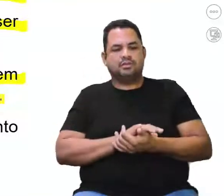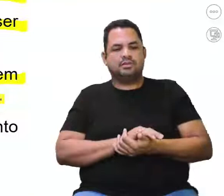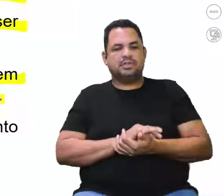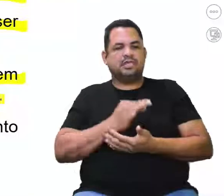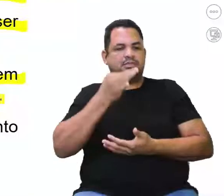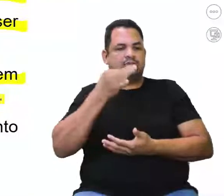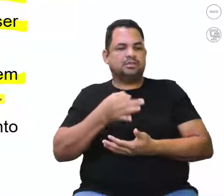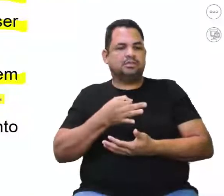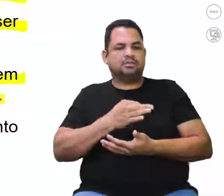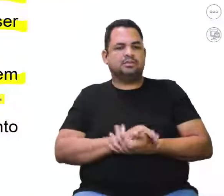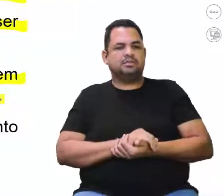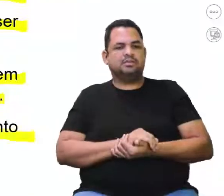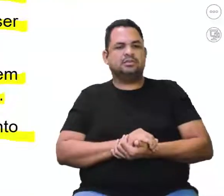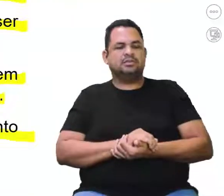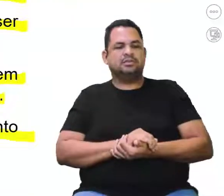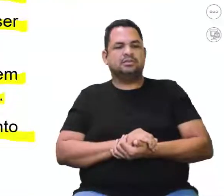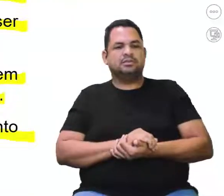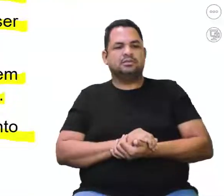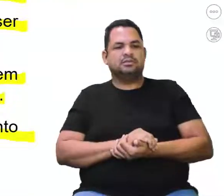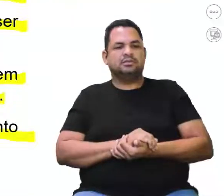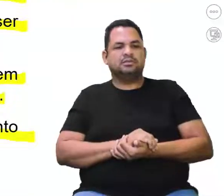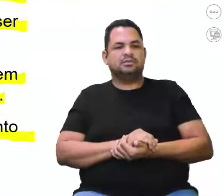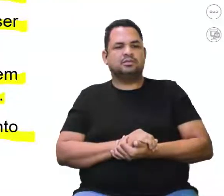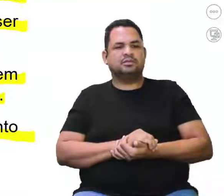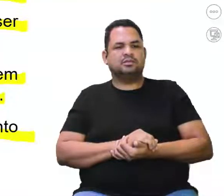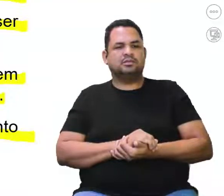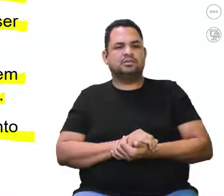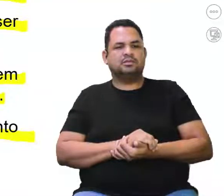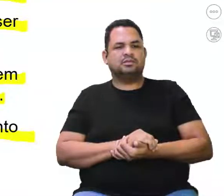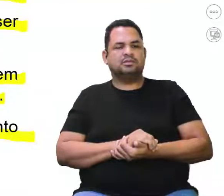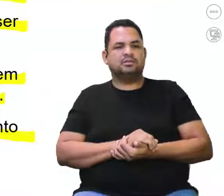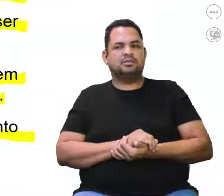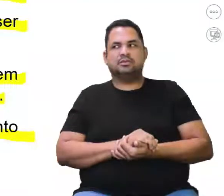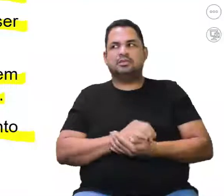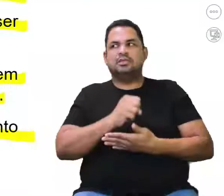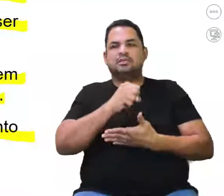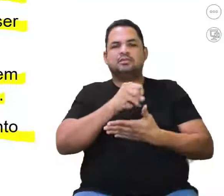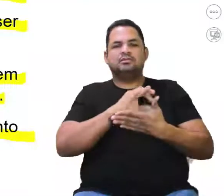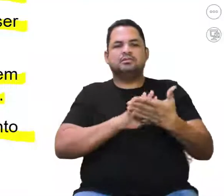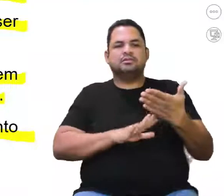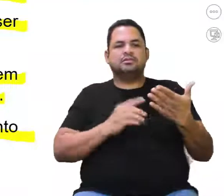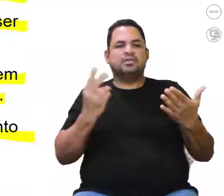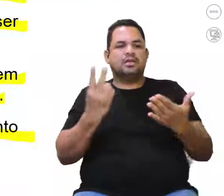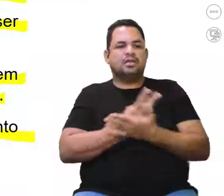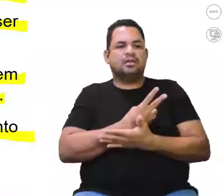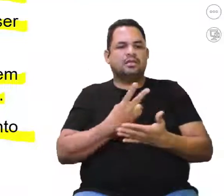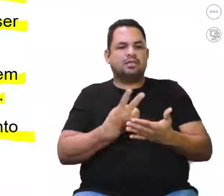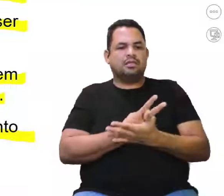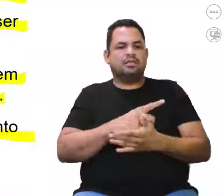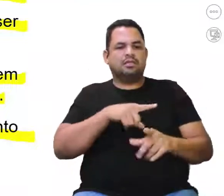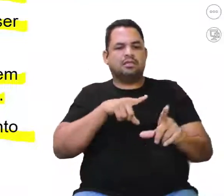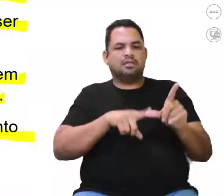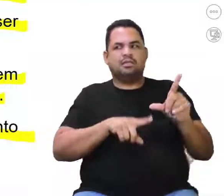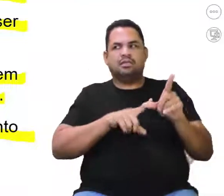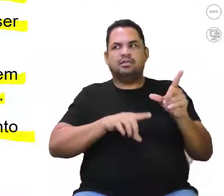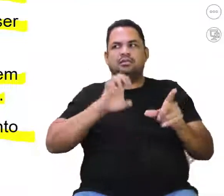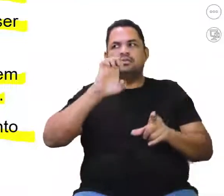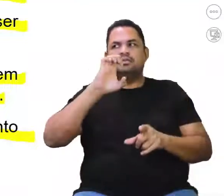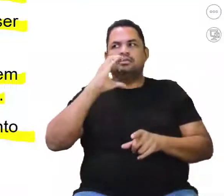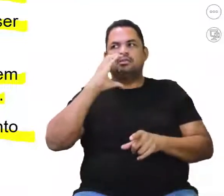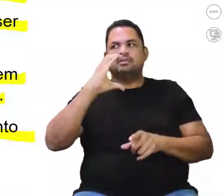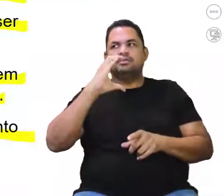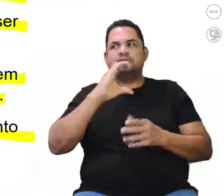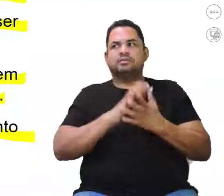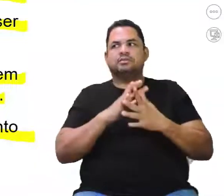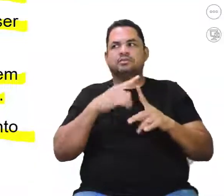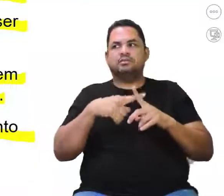correta. A gente consegue observar por essa questão que a alternativa incorreta é a C. E aí, por